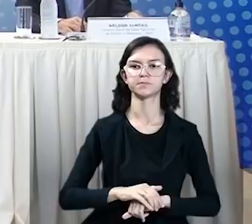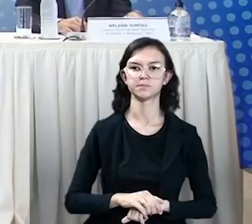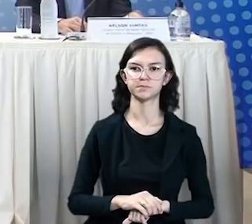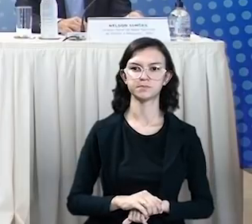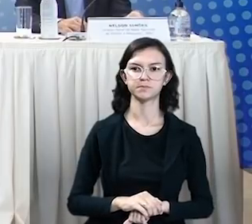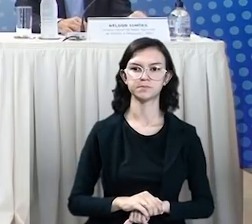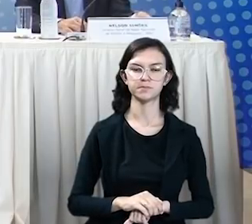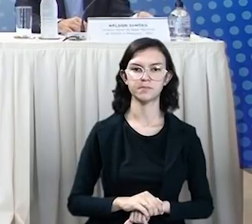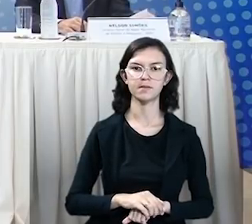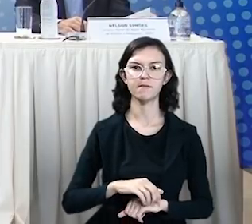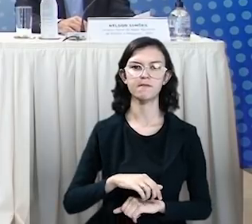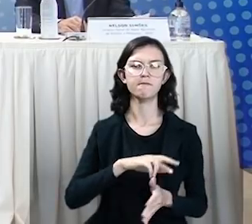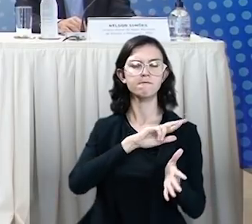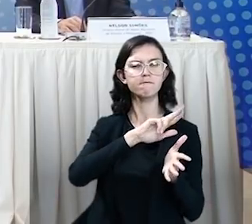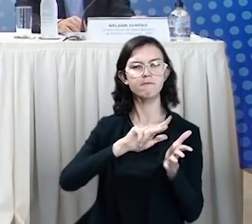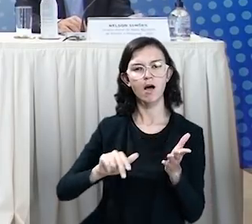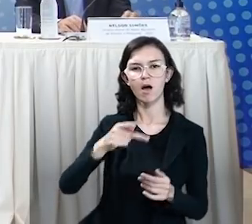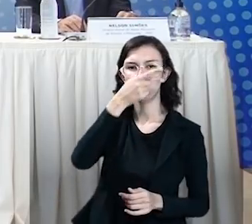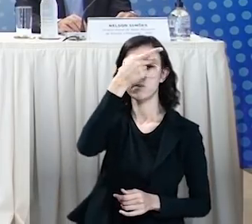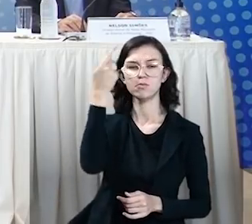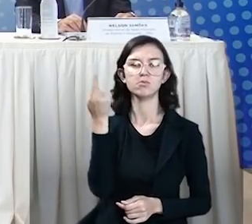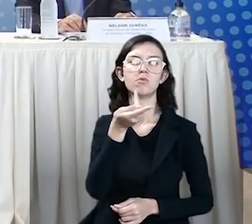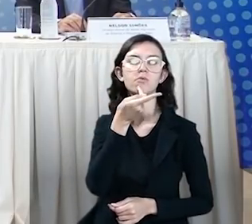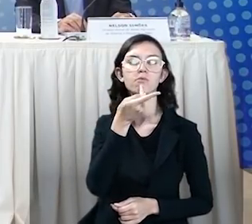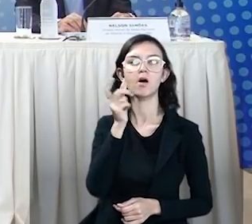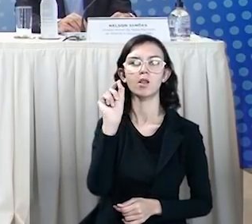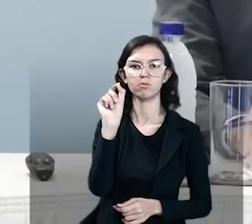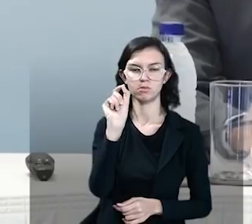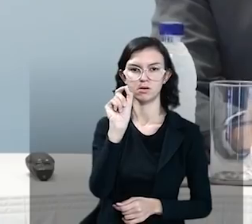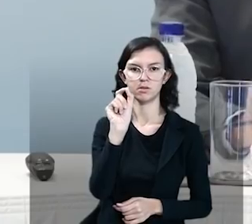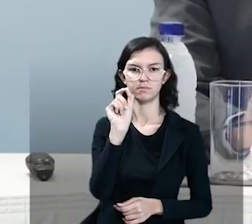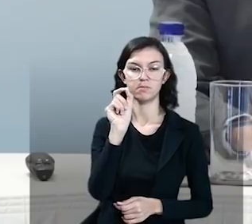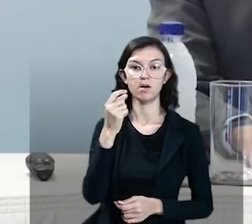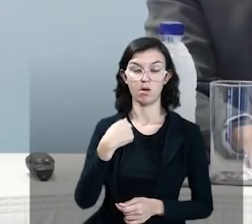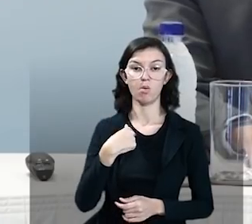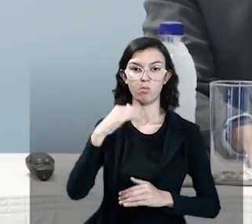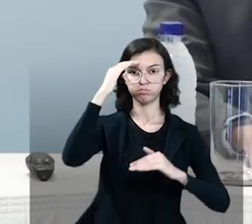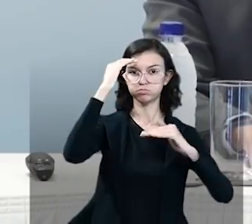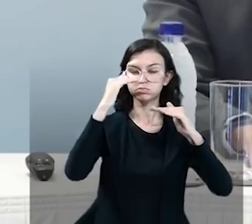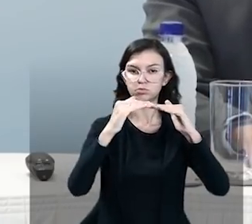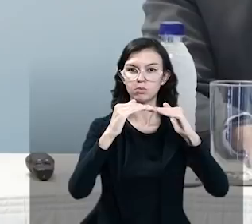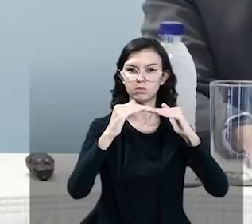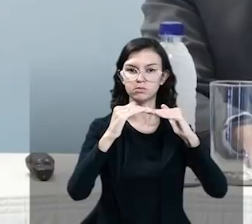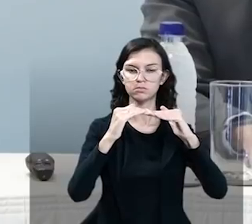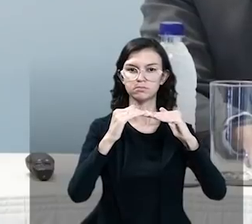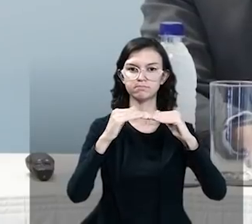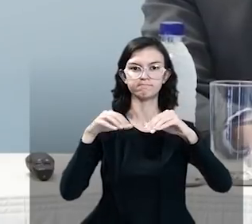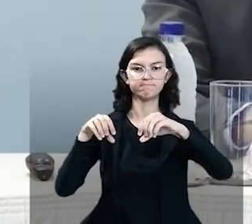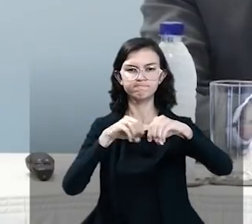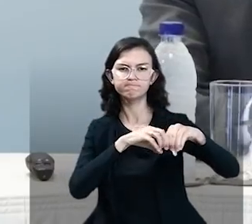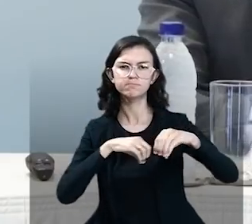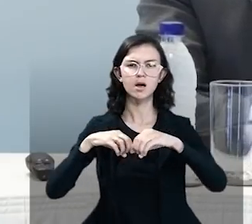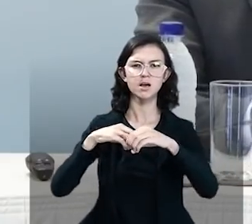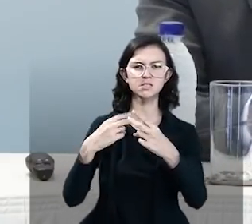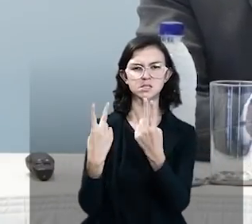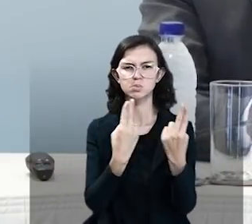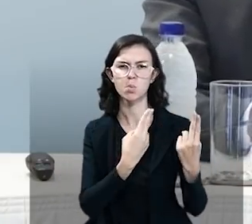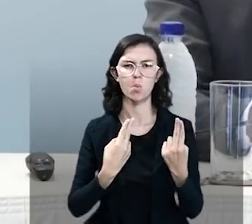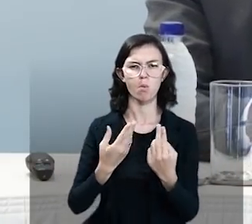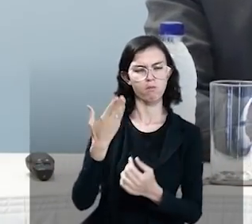falam, e é verdade, que a educação não será mais a mesma.